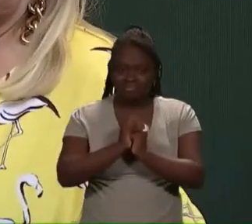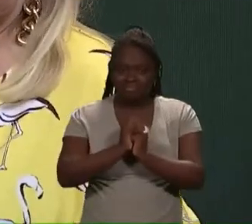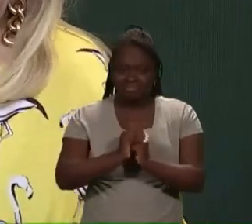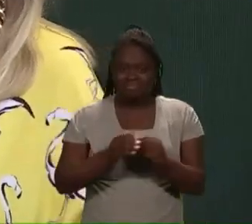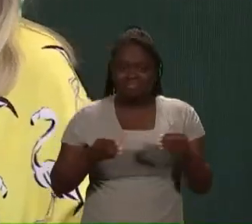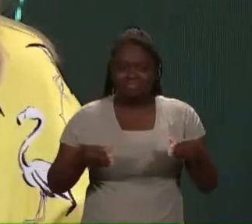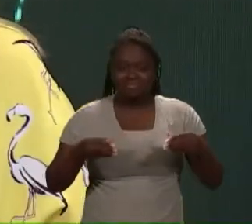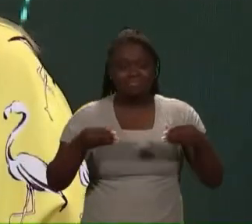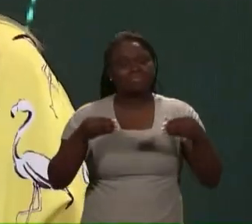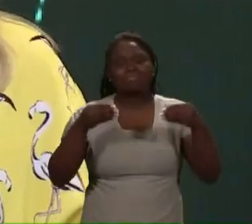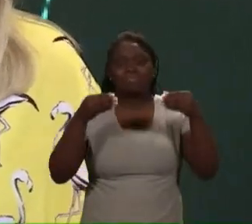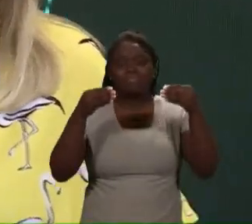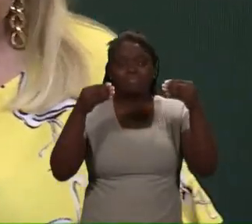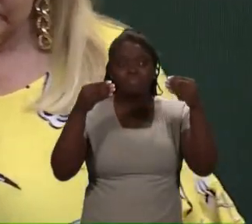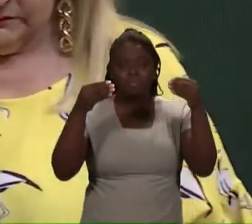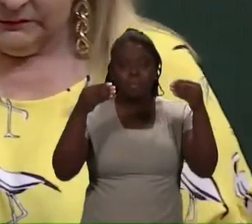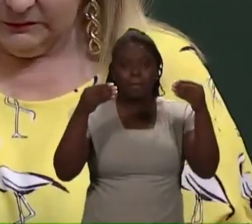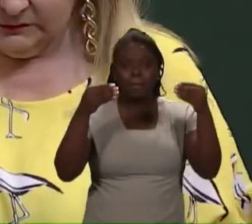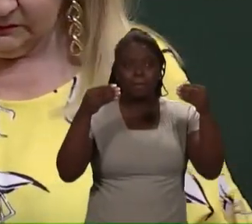e o venha.